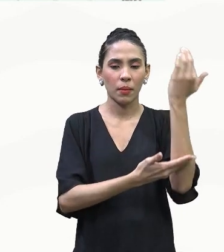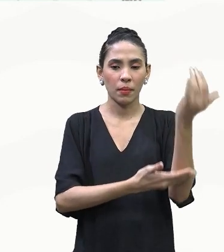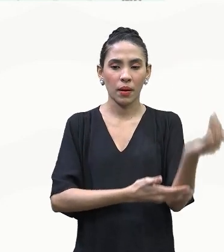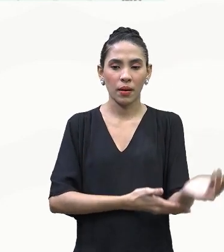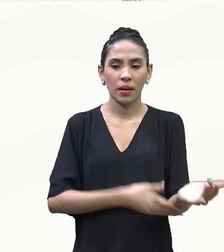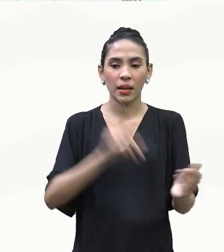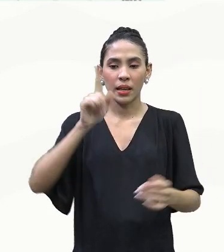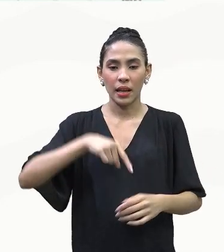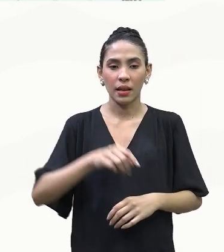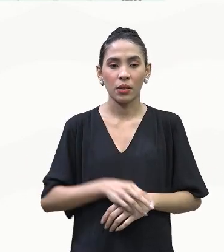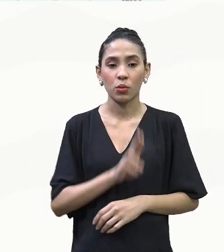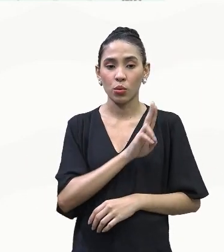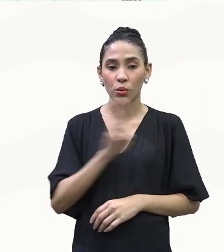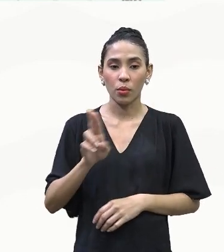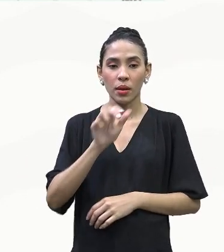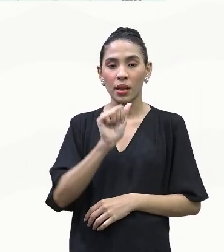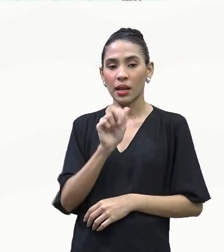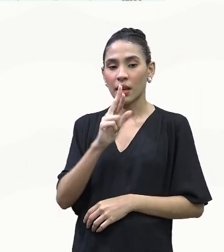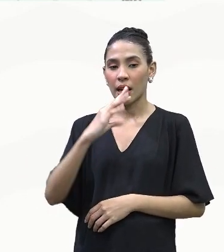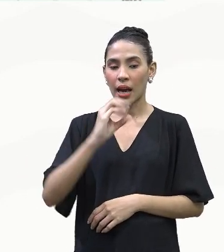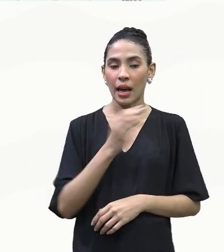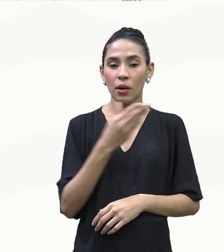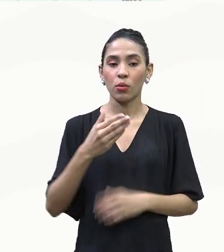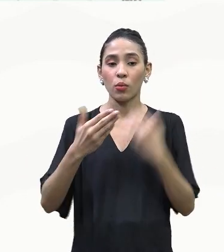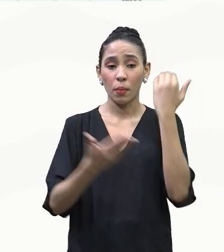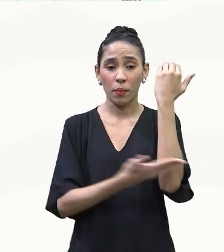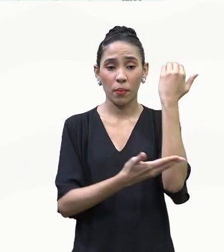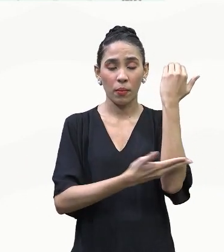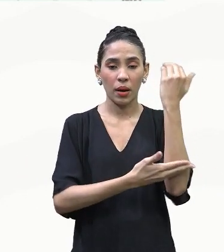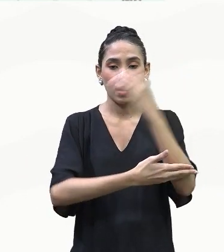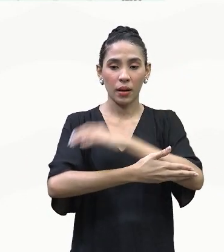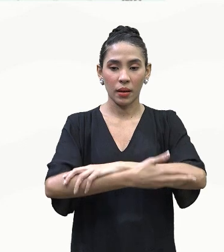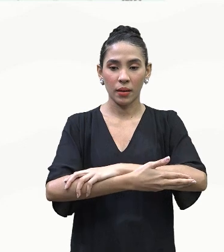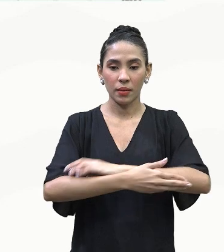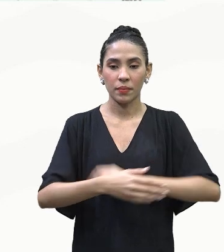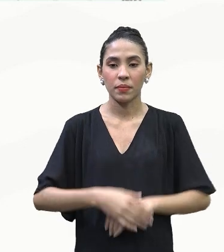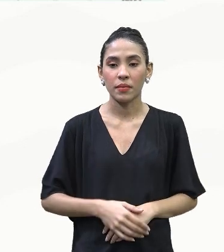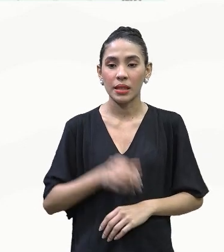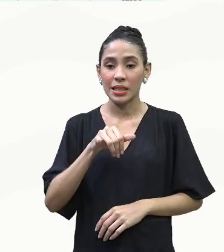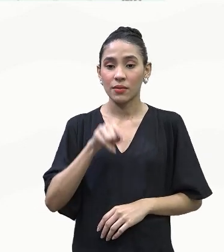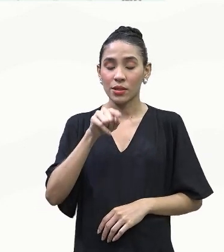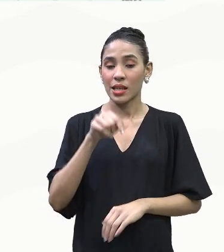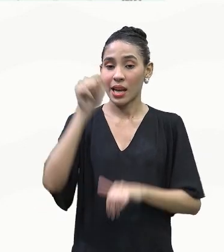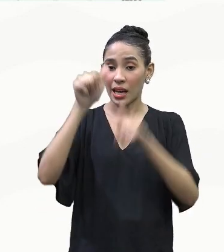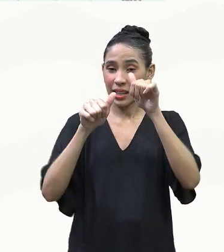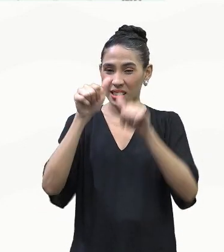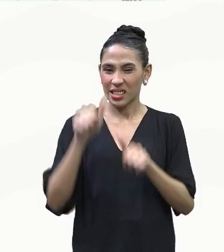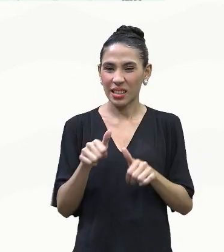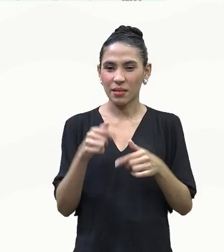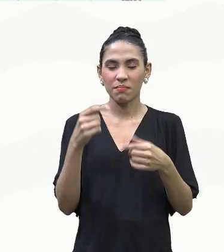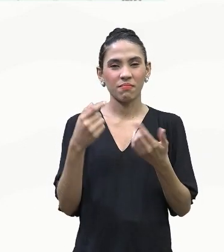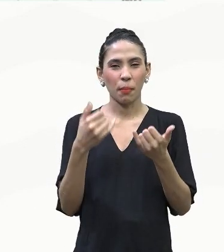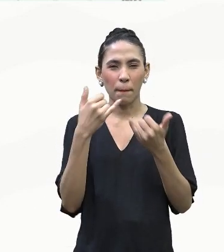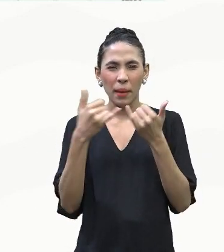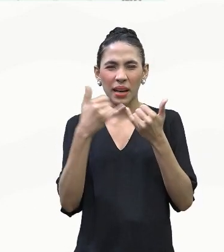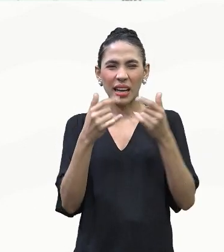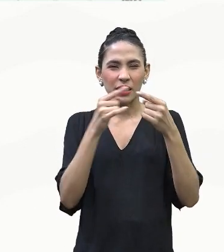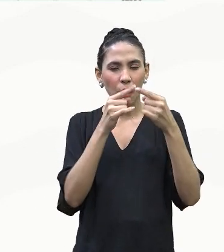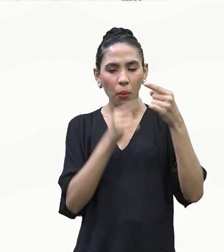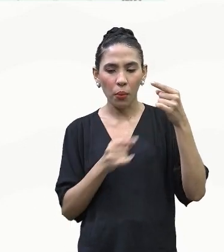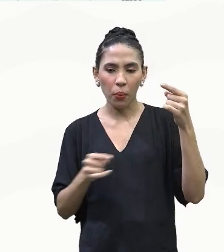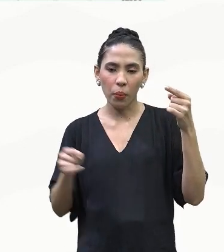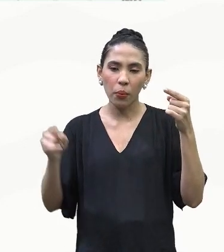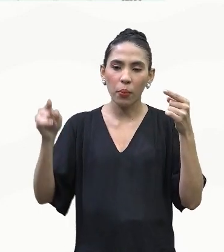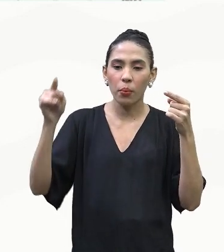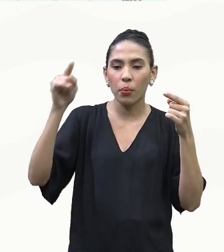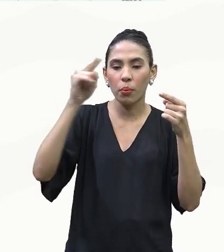chamado arco do desmatamento. Se vocês analisarem aqui comigo, olha só, parece um arco essa região, que é justamente